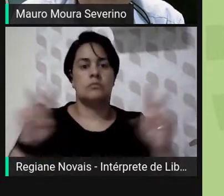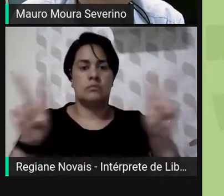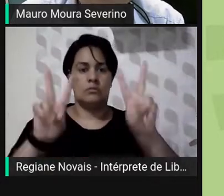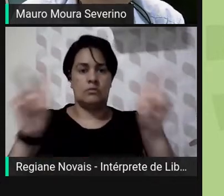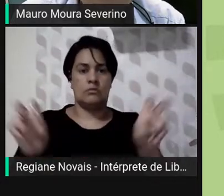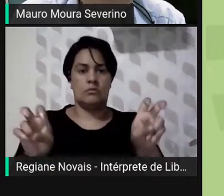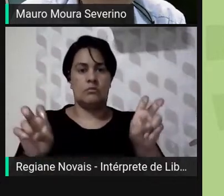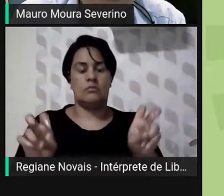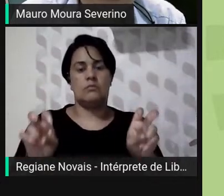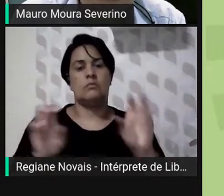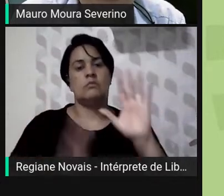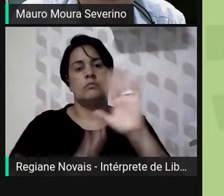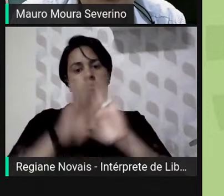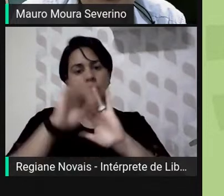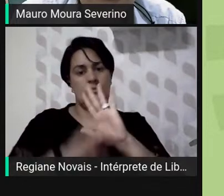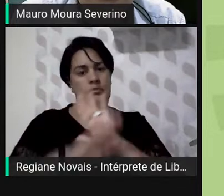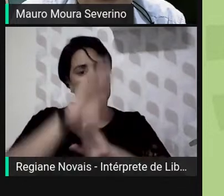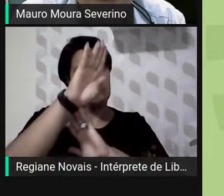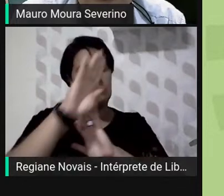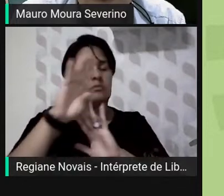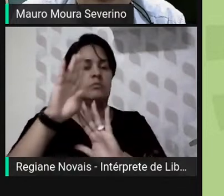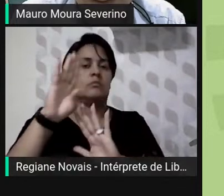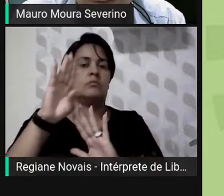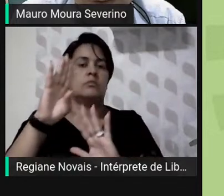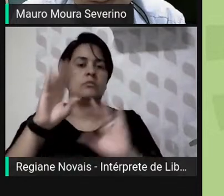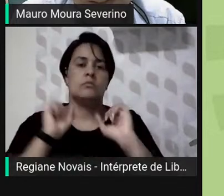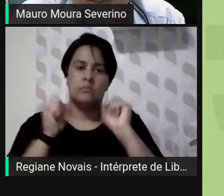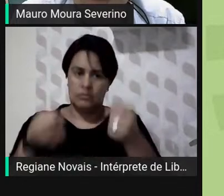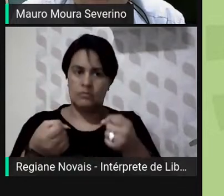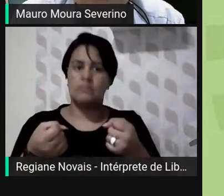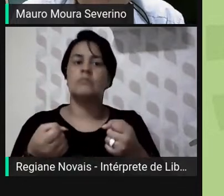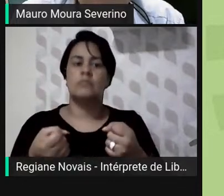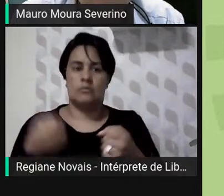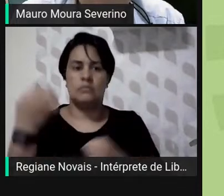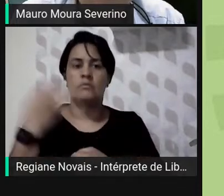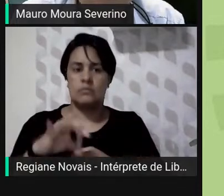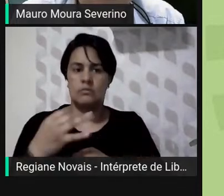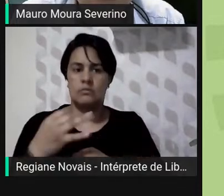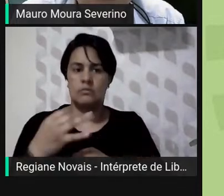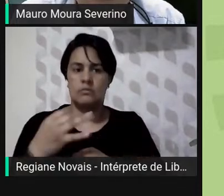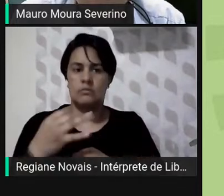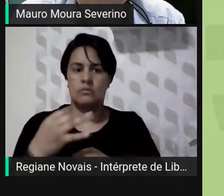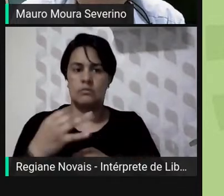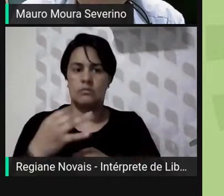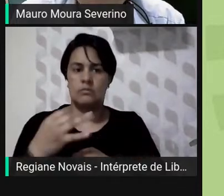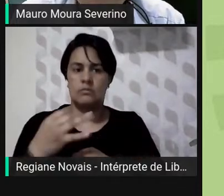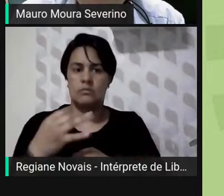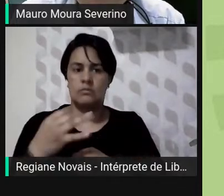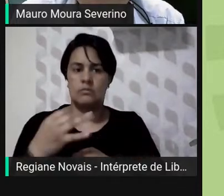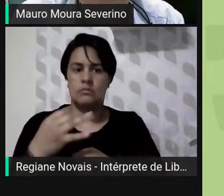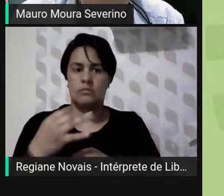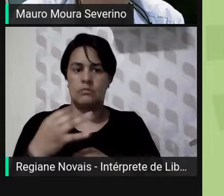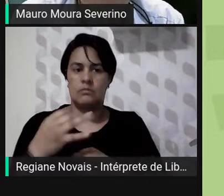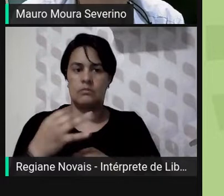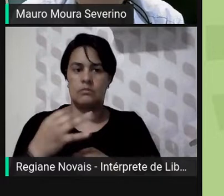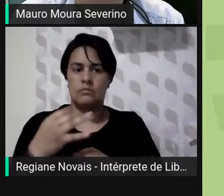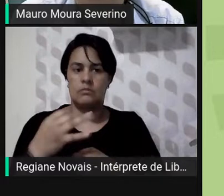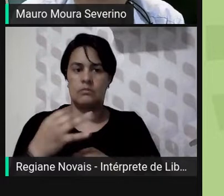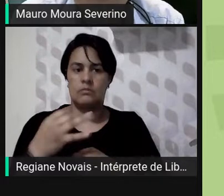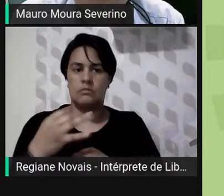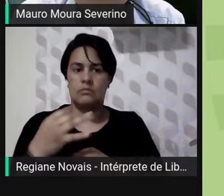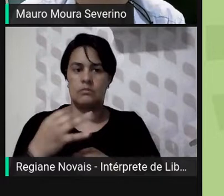atividade, o que seria uma utilização de indicador de esforço, fazendo a junção